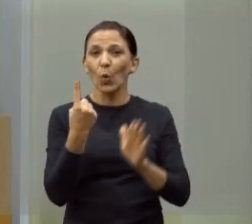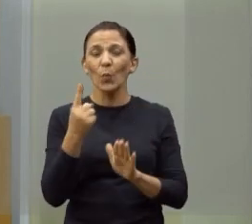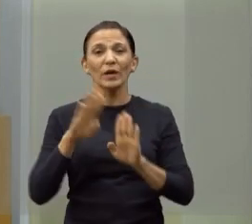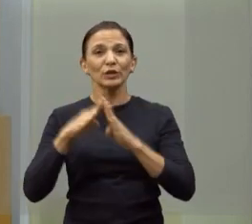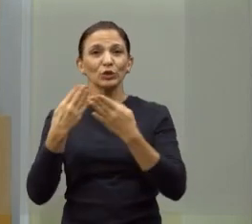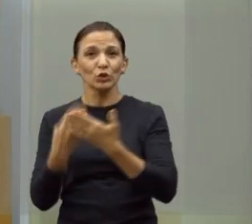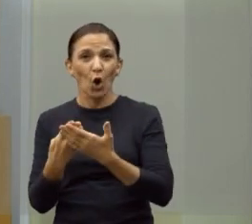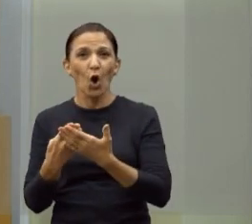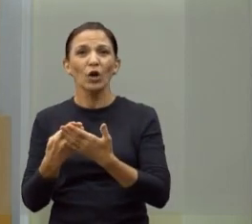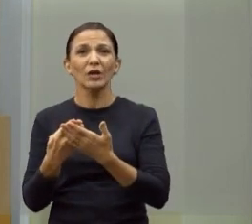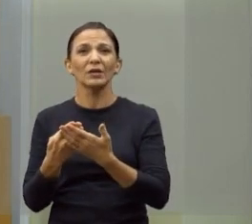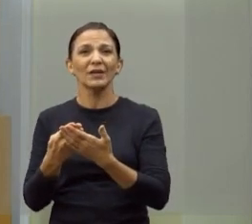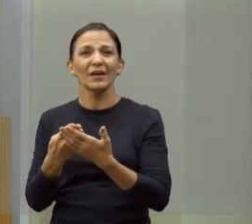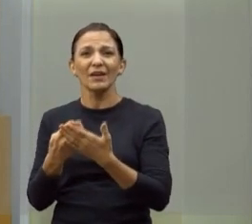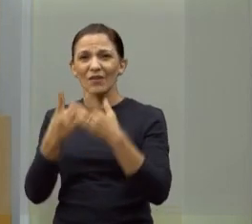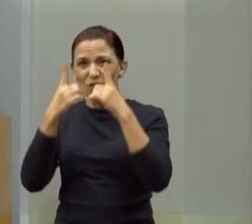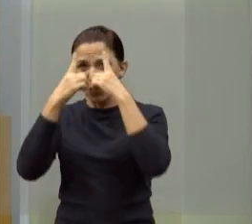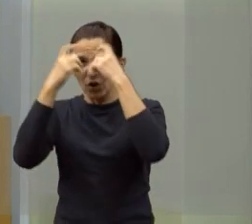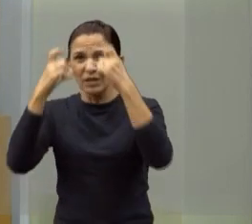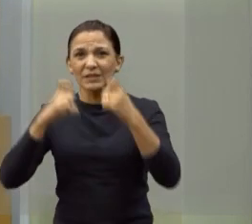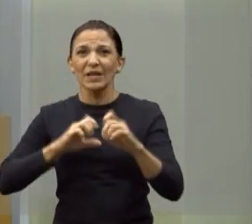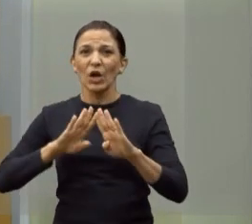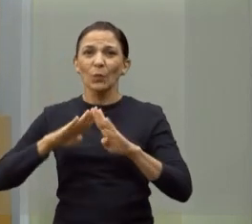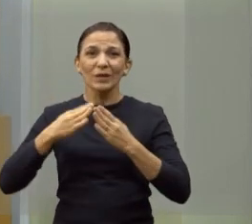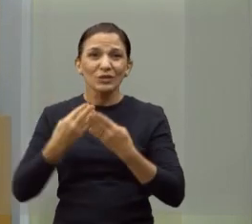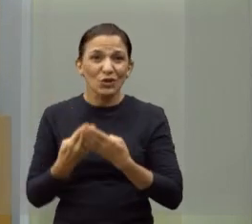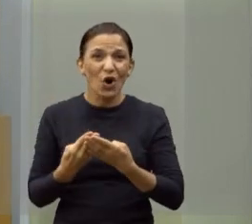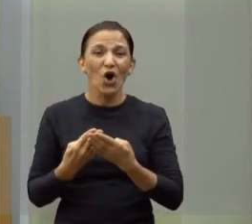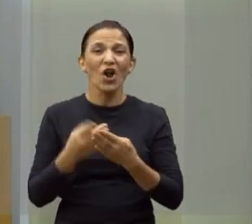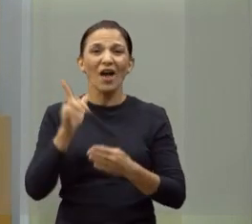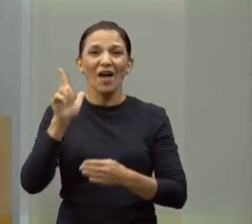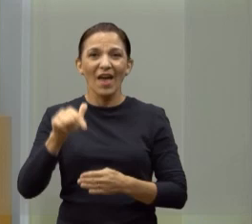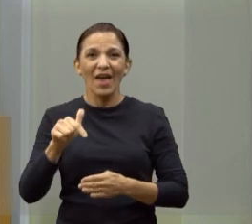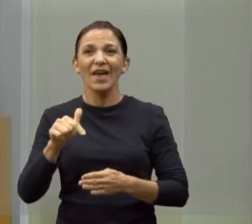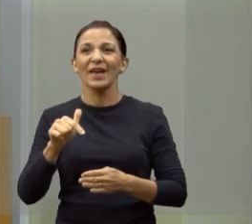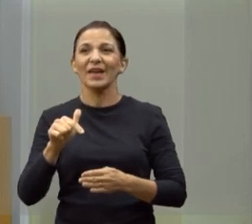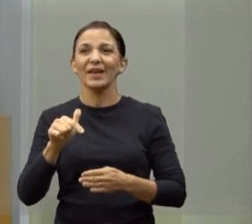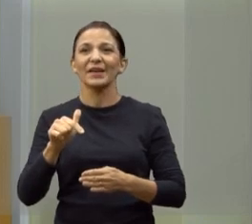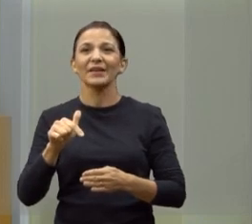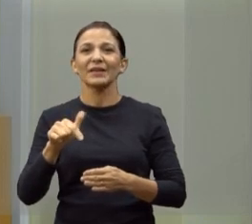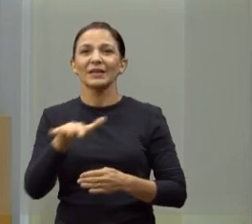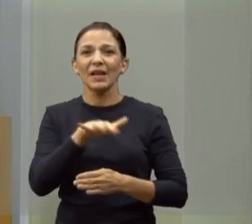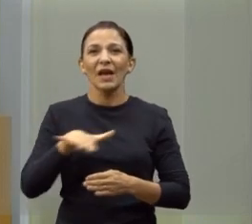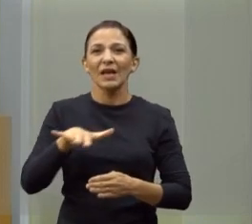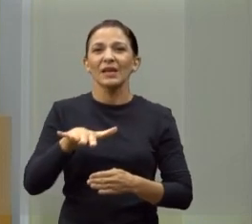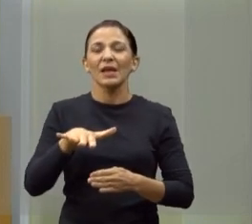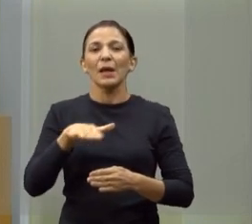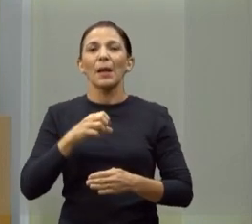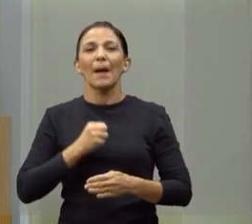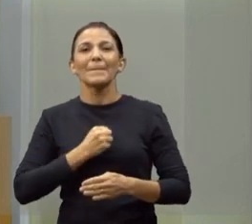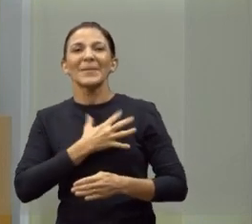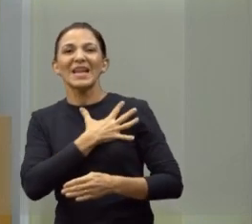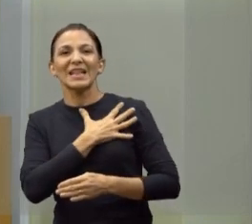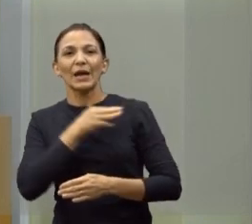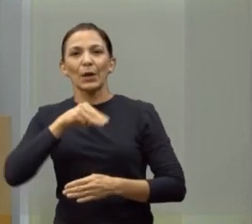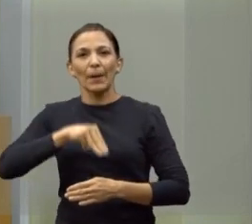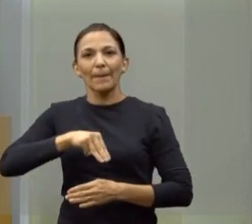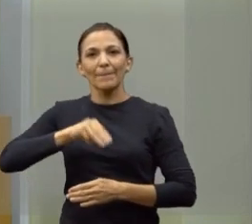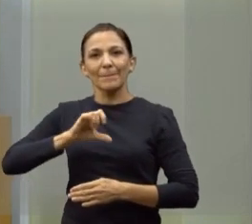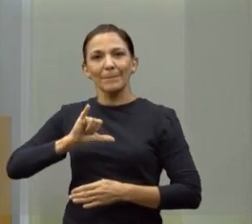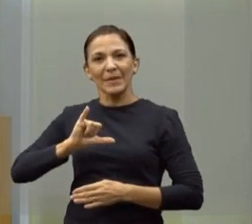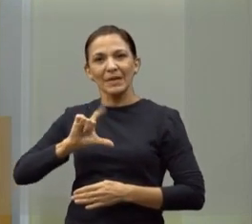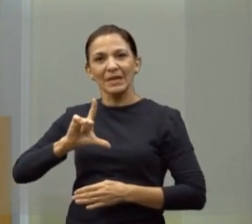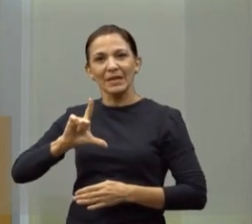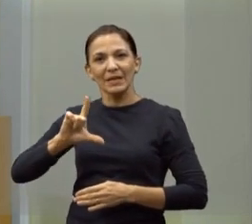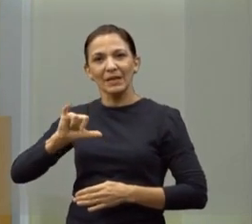escolas que sofreram um ataque é uma escola militarizada, que fazia parte do processo de militarização. E,